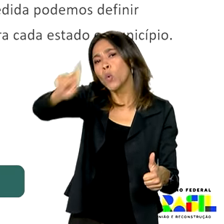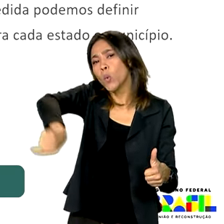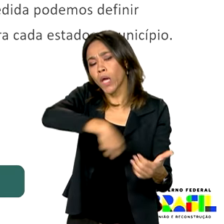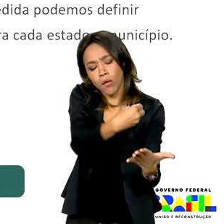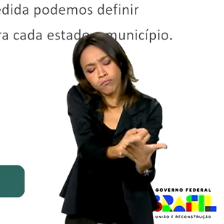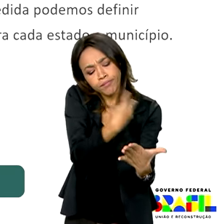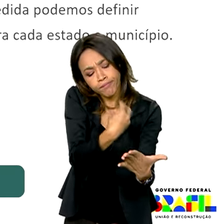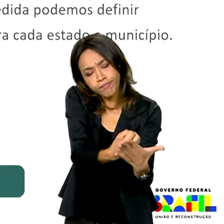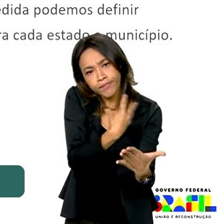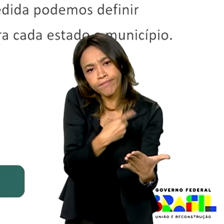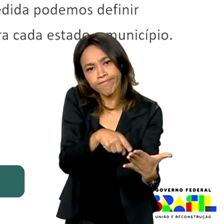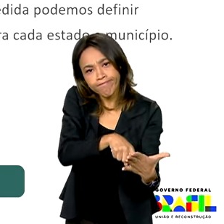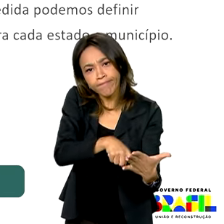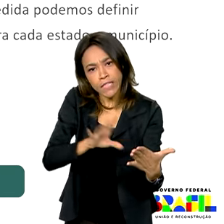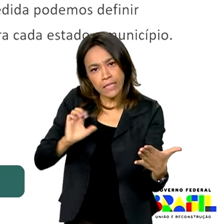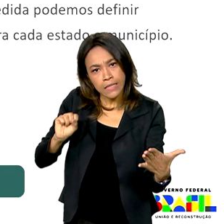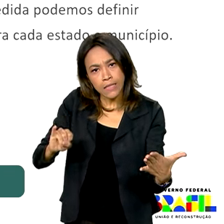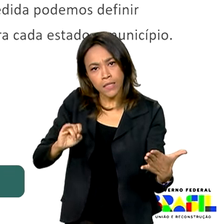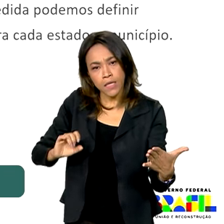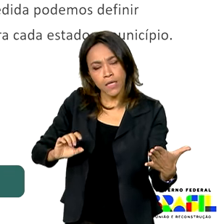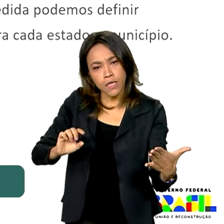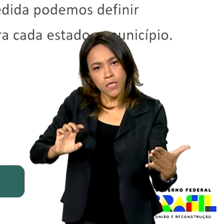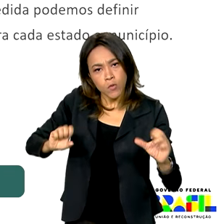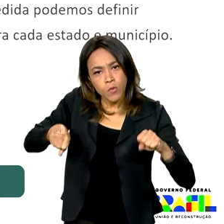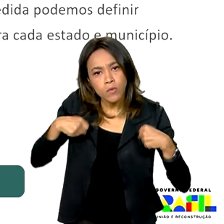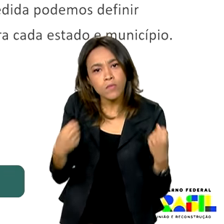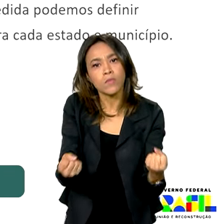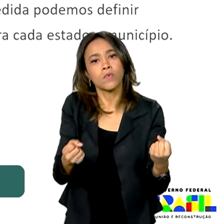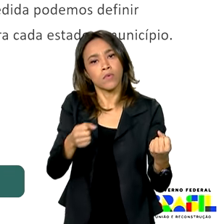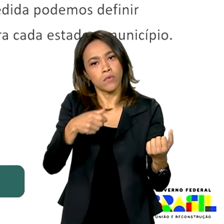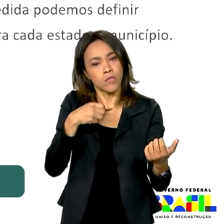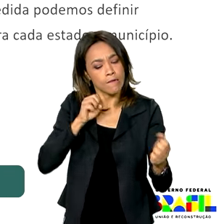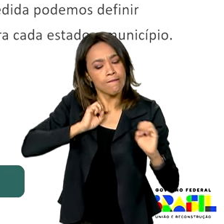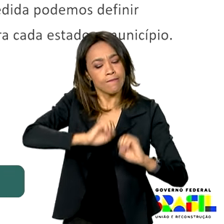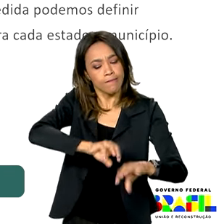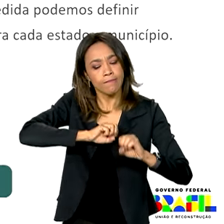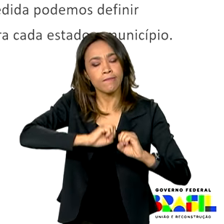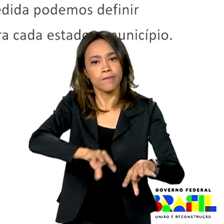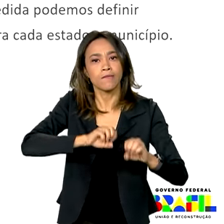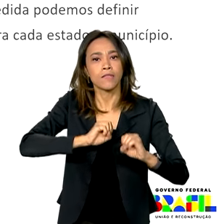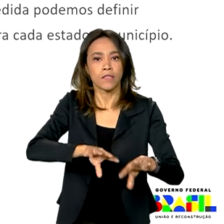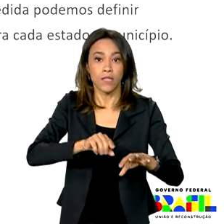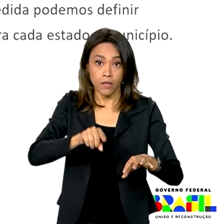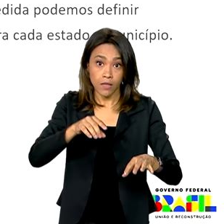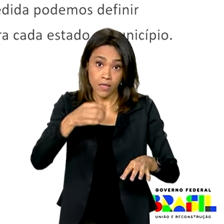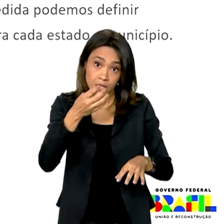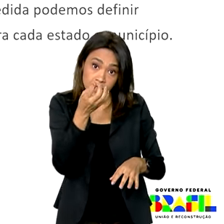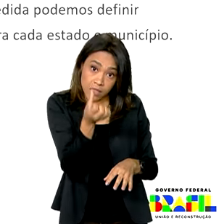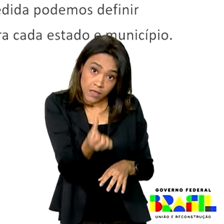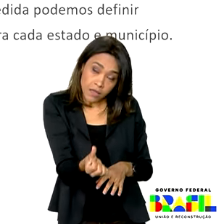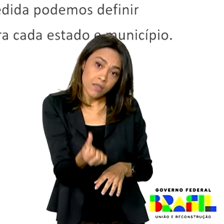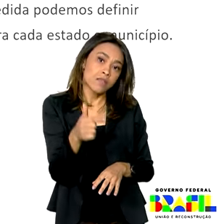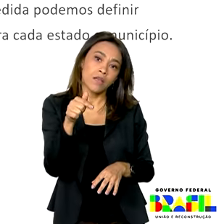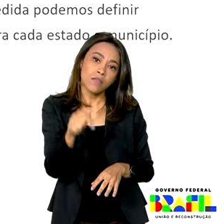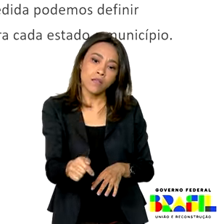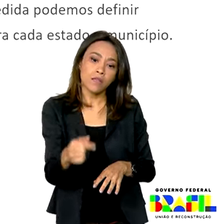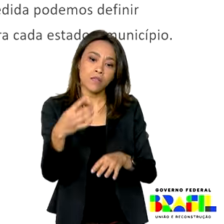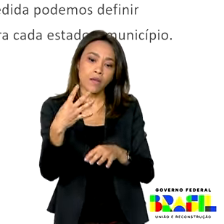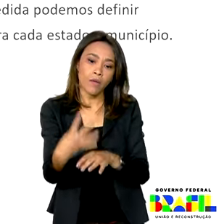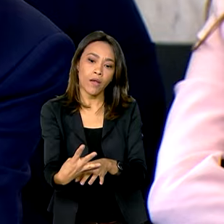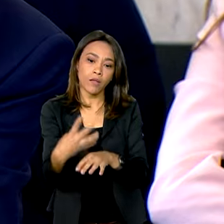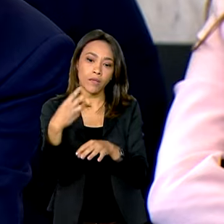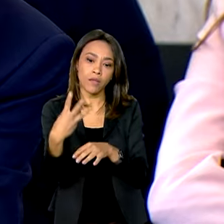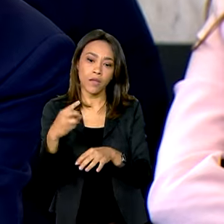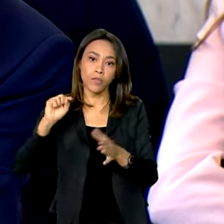ou seja, uma medida de desempenho da criança alfabetizada equivale a 743 pontos na escala do